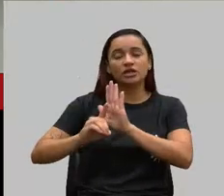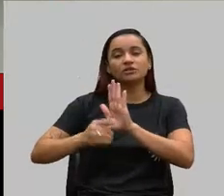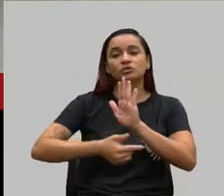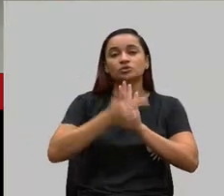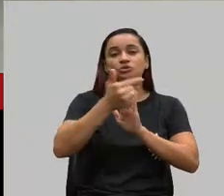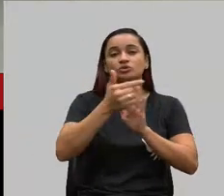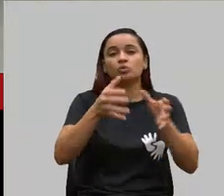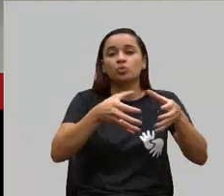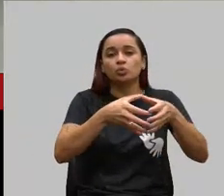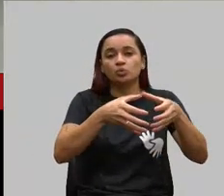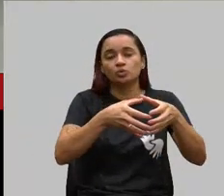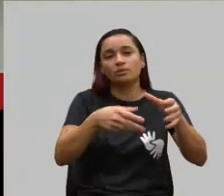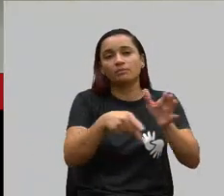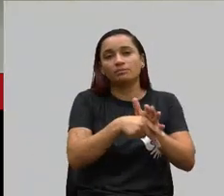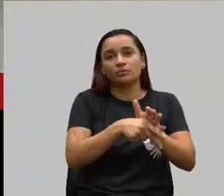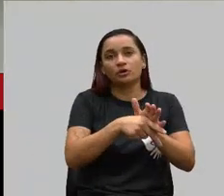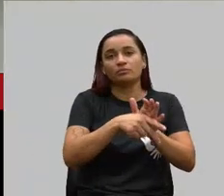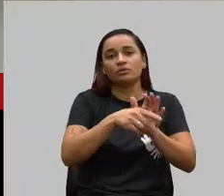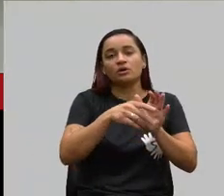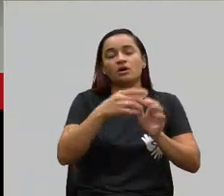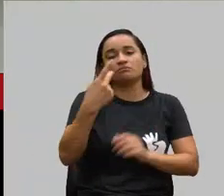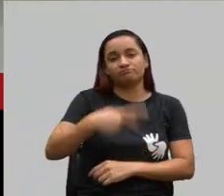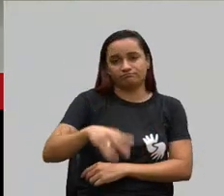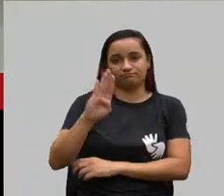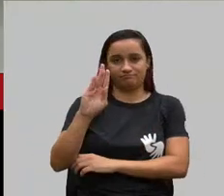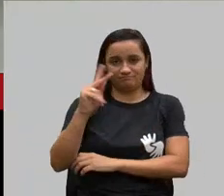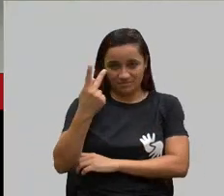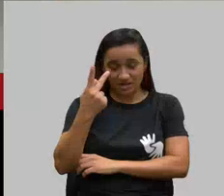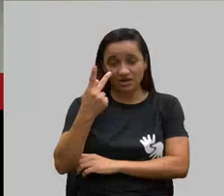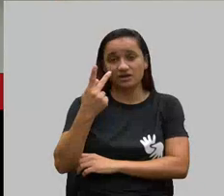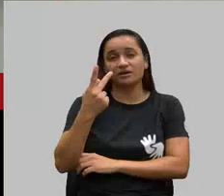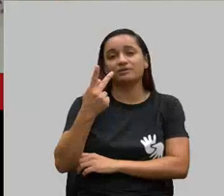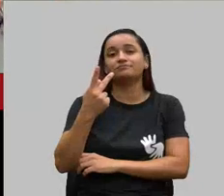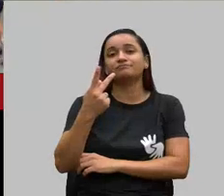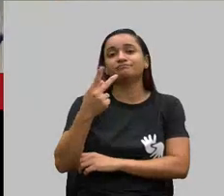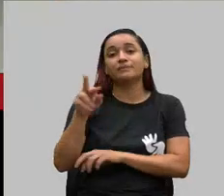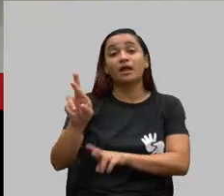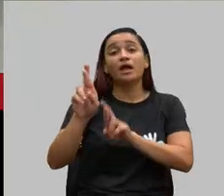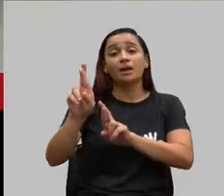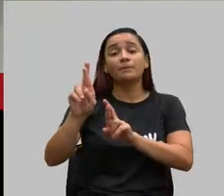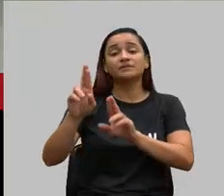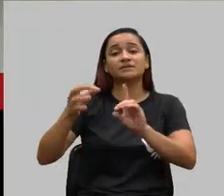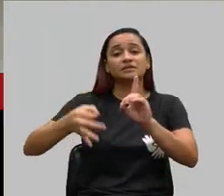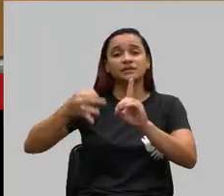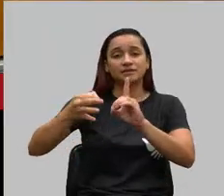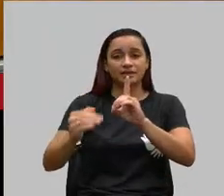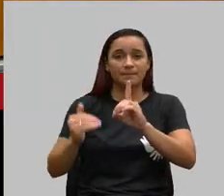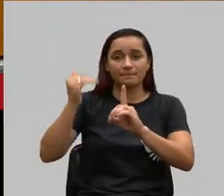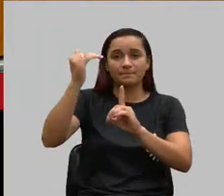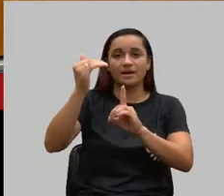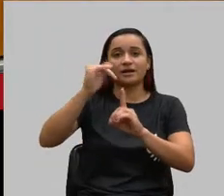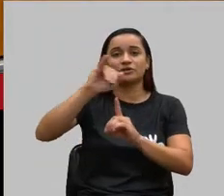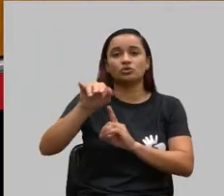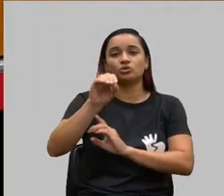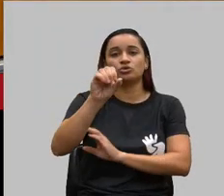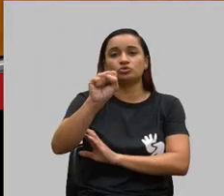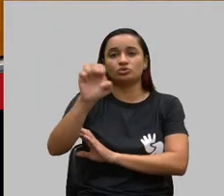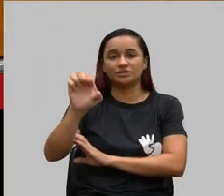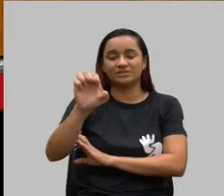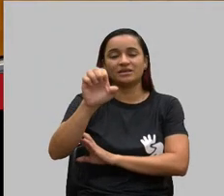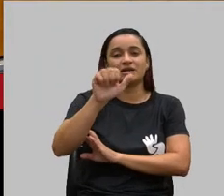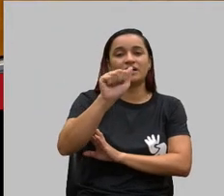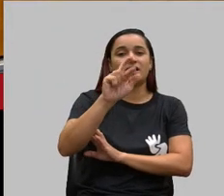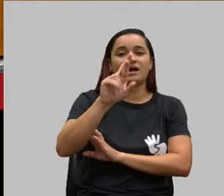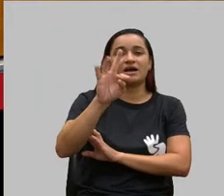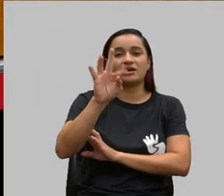Juridicional Cível da Comarca de Belo Horizonte, representando o desembargador José Arthur de Carvalho Pereira